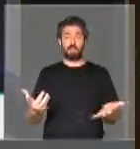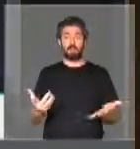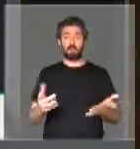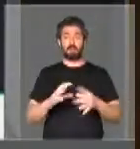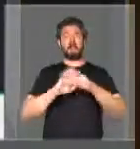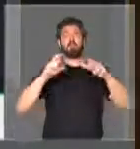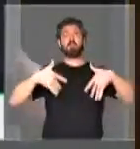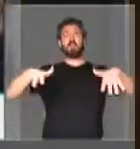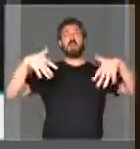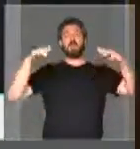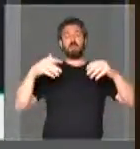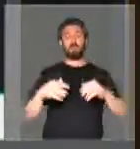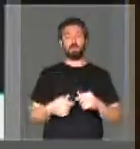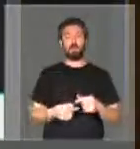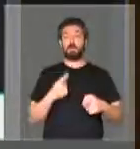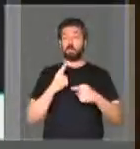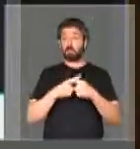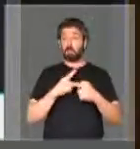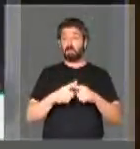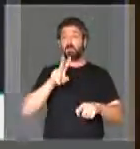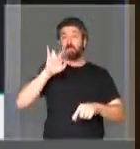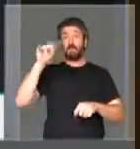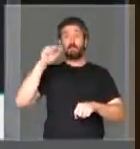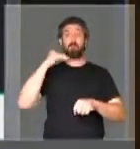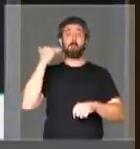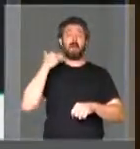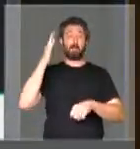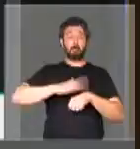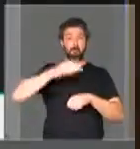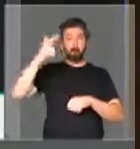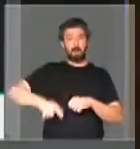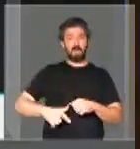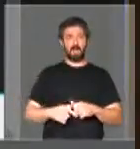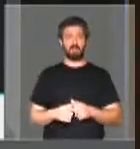tem, que se libere em geral, porque isso vai levar à morte de mais gente.